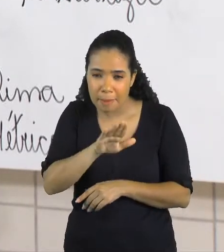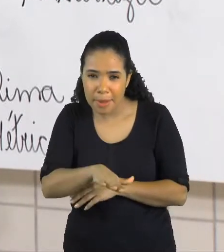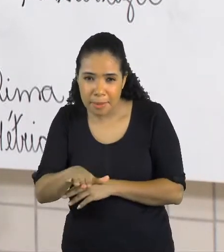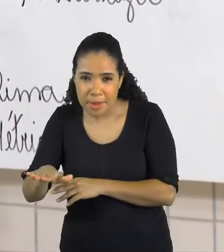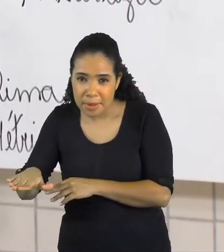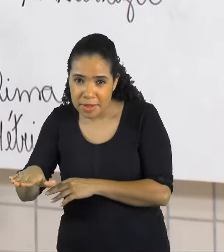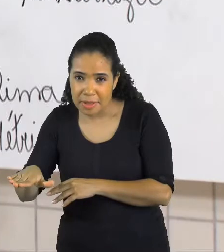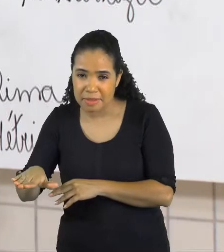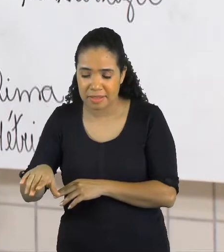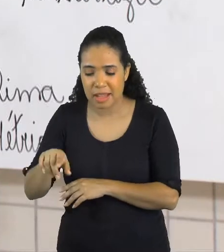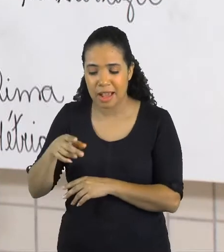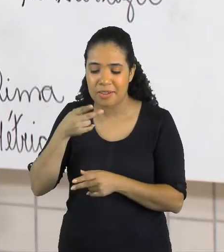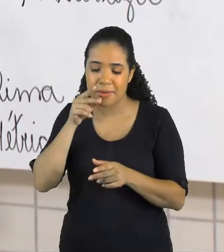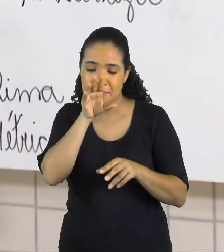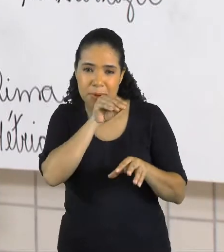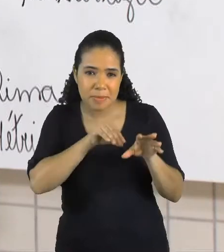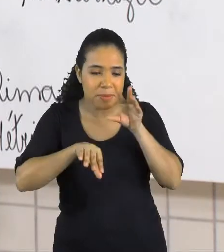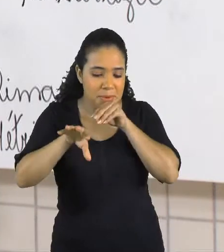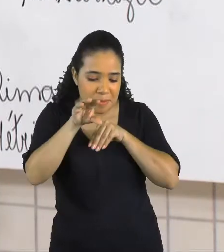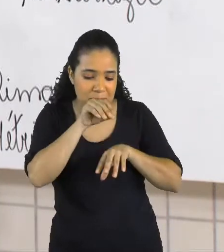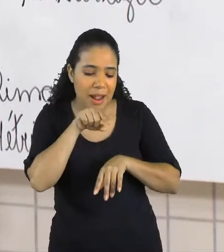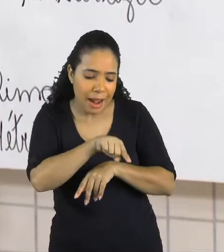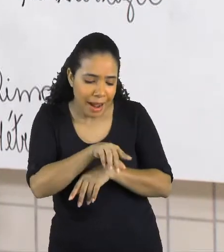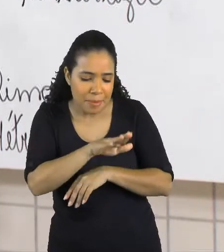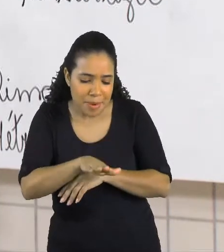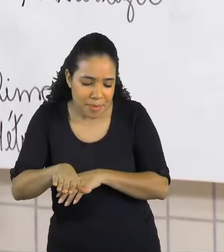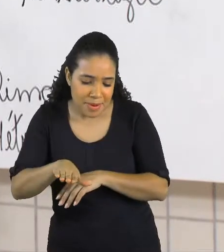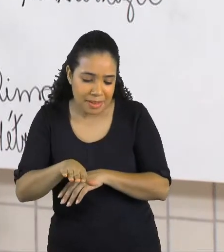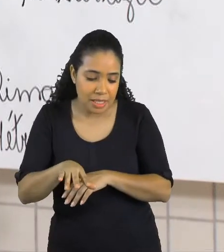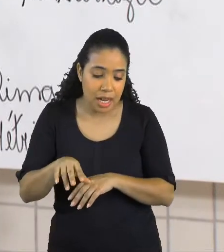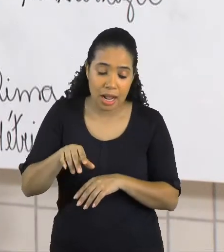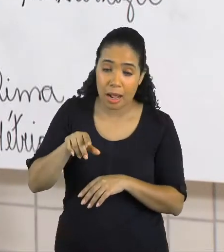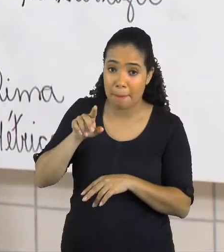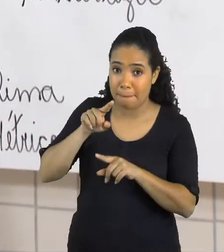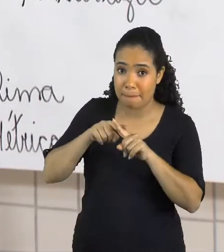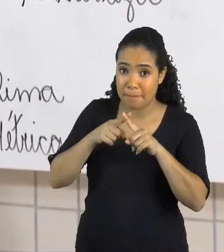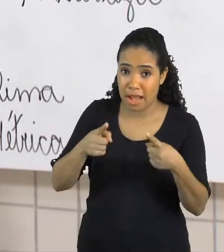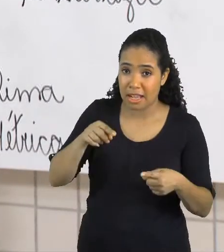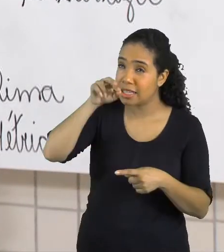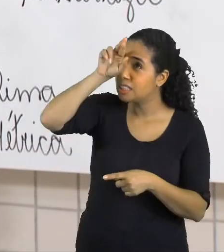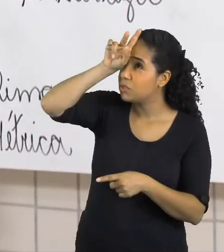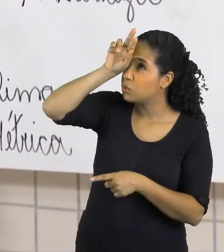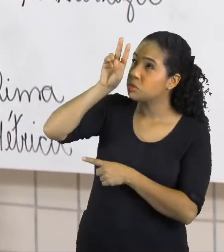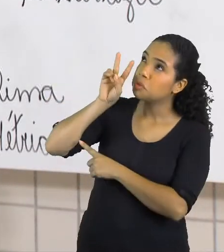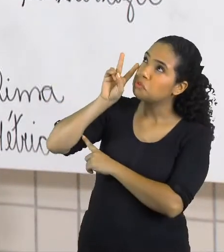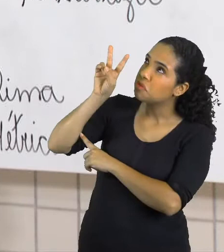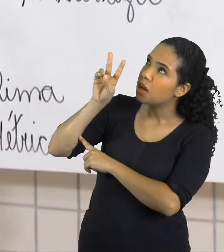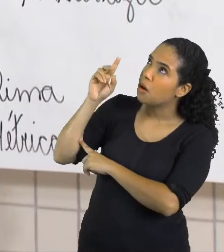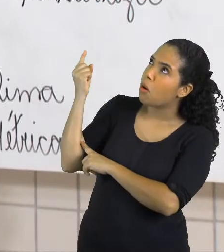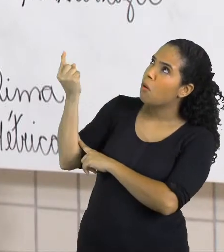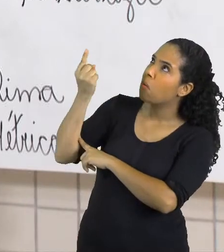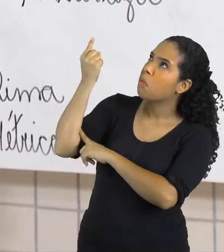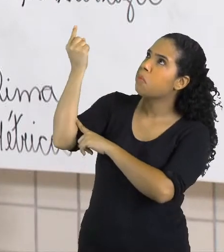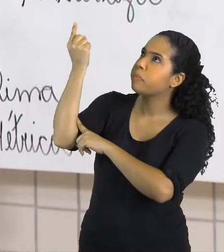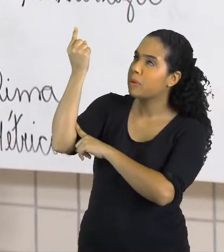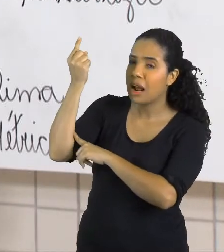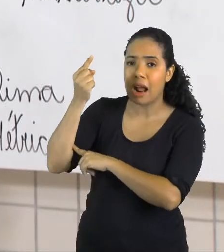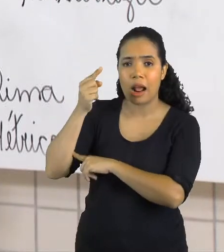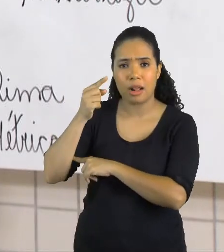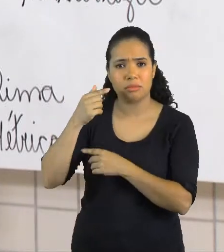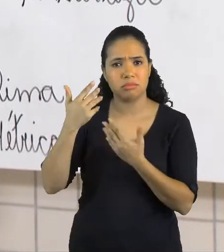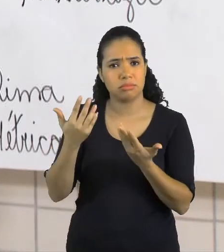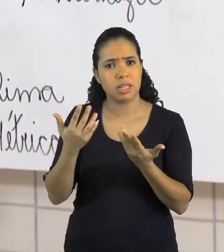Mas, e ele não gosta. Ele é grande apenas na visão de quem? Da formiga. Então, essa é a insatisfação que ele apresentou.